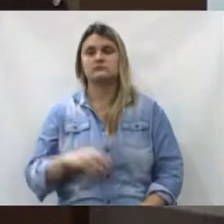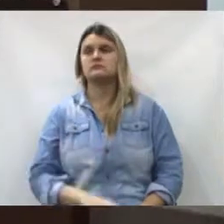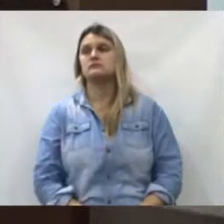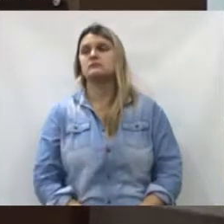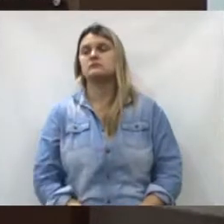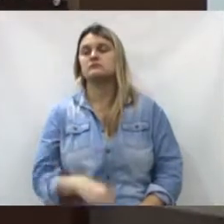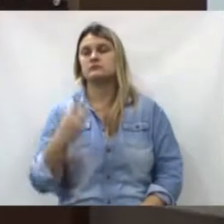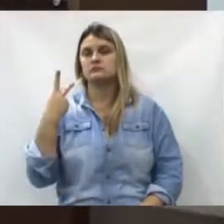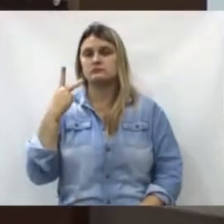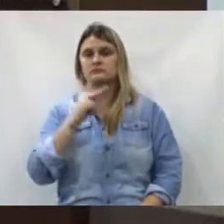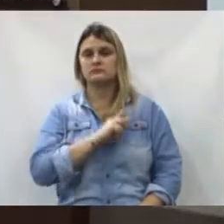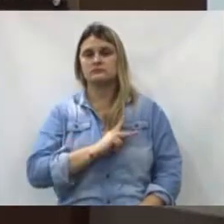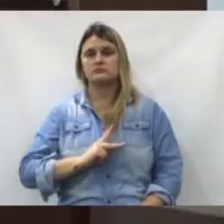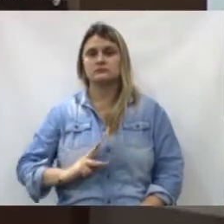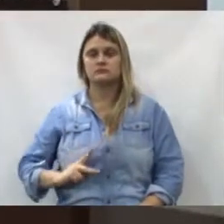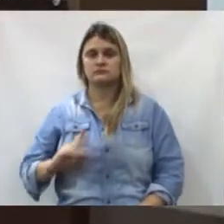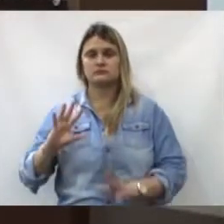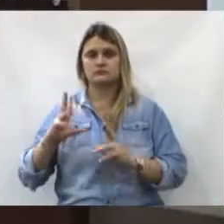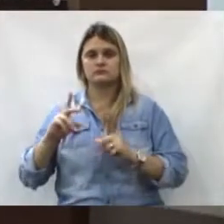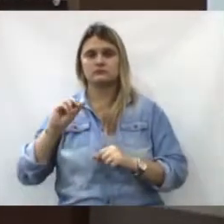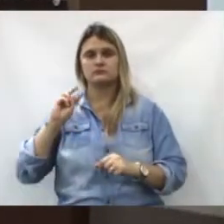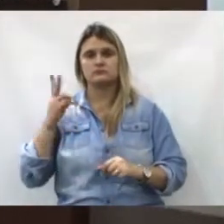A palavra é o vereador Adriano Sassi.